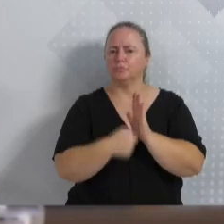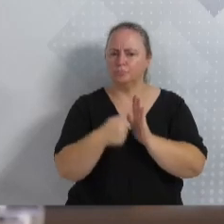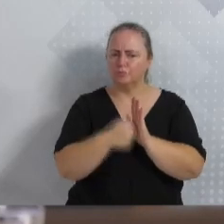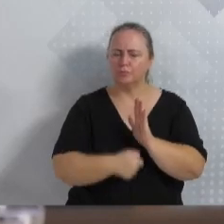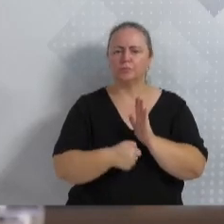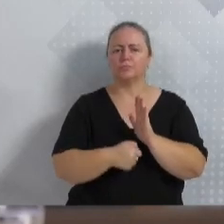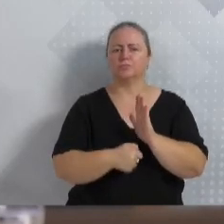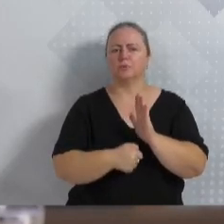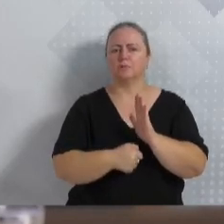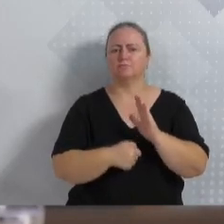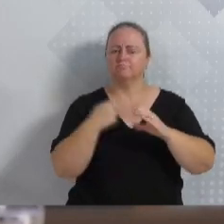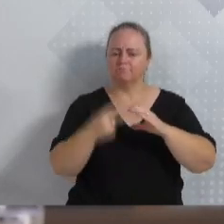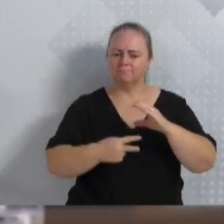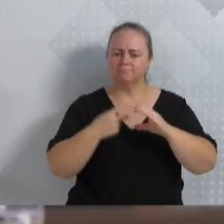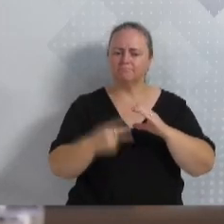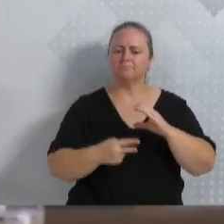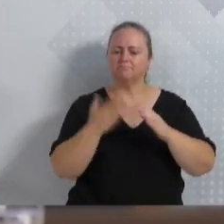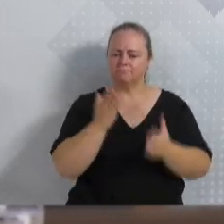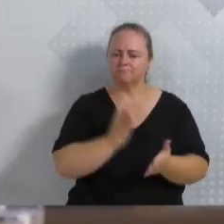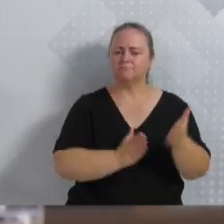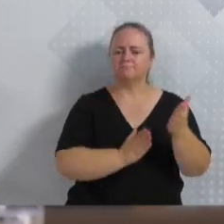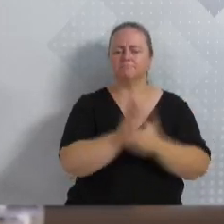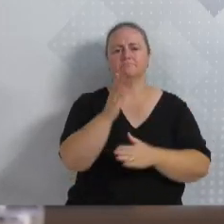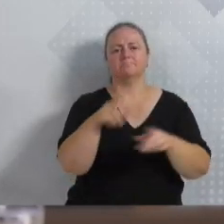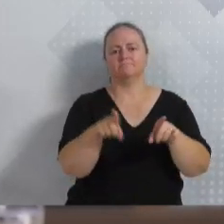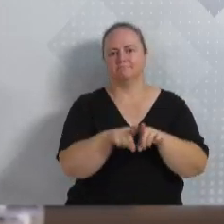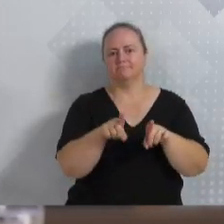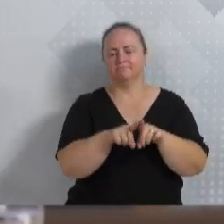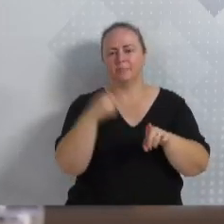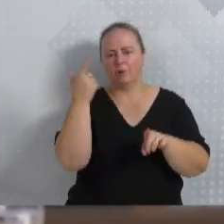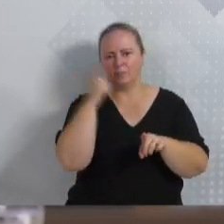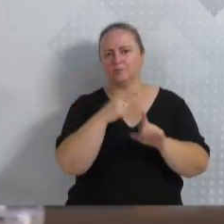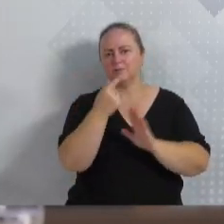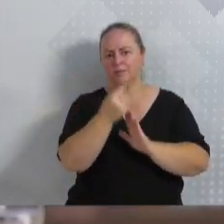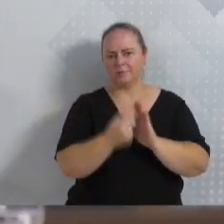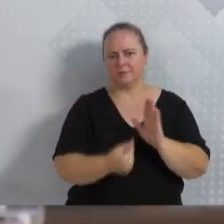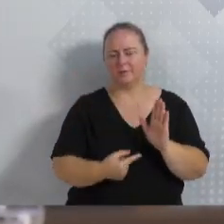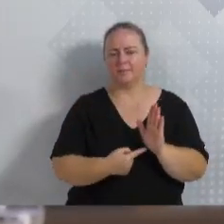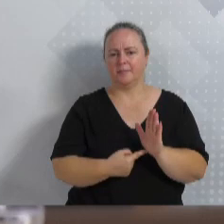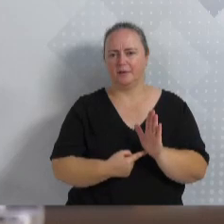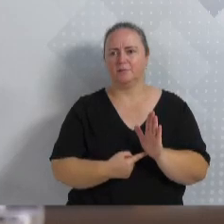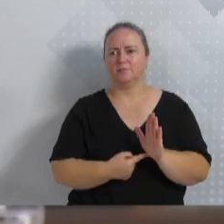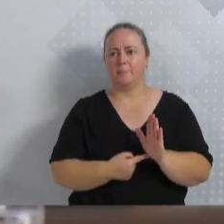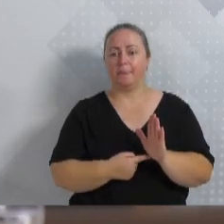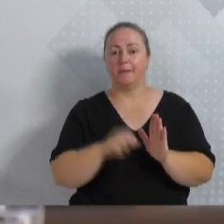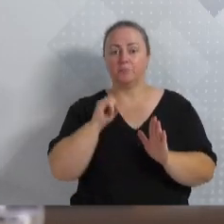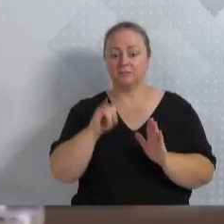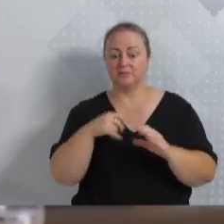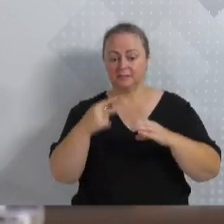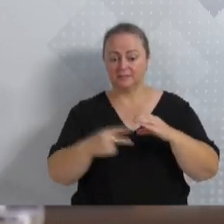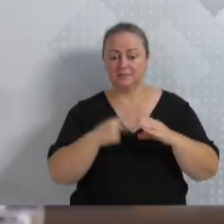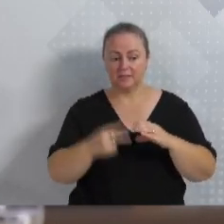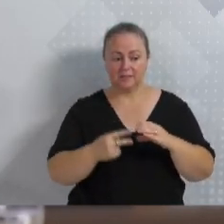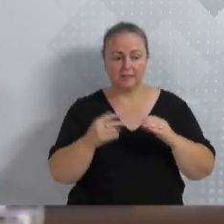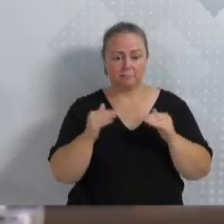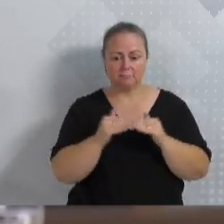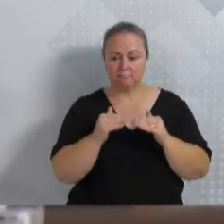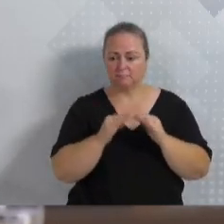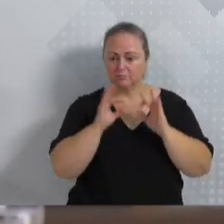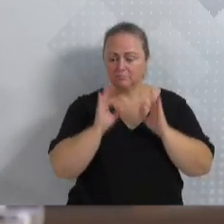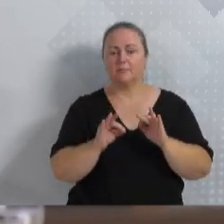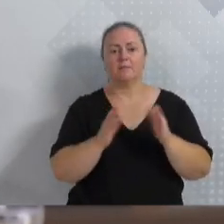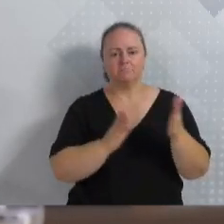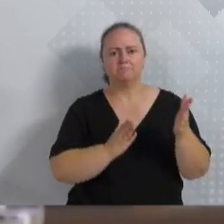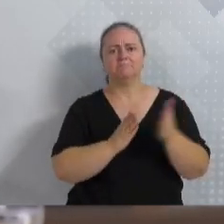que deu aval para acontecer essa obra também, que aprovou aqui o orçamento, tudo aquilo que tinha, que cabia a esta casa fazer, nós fizemos, e em breve